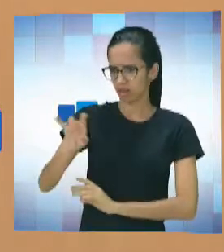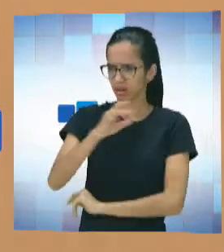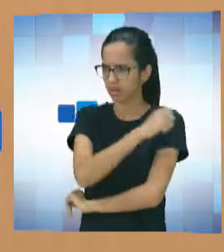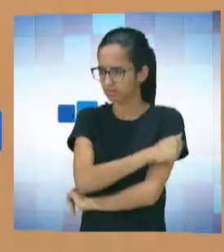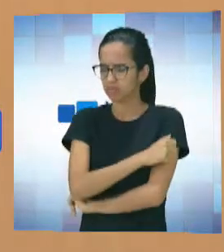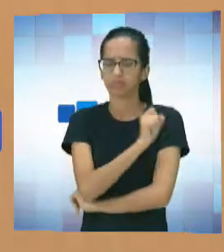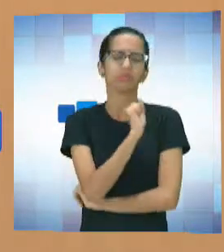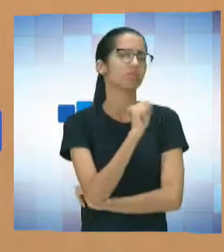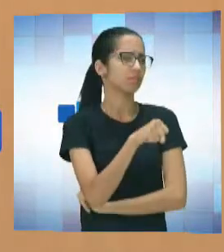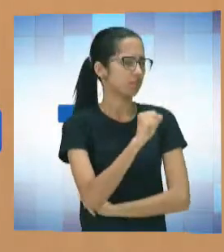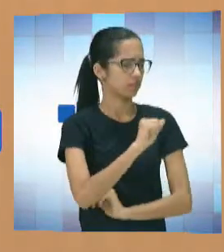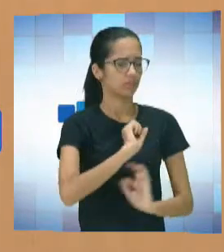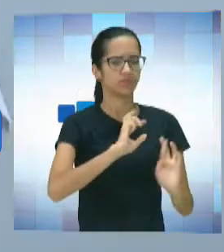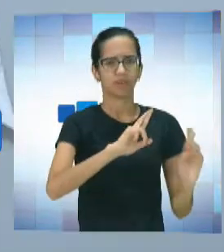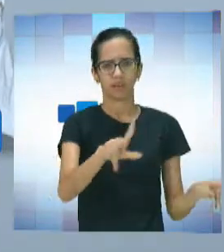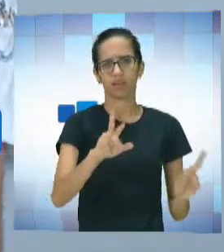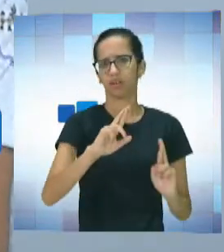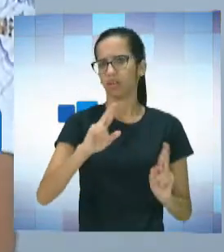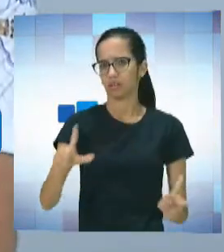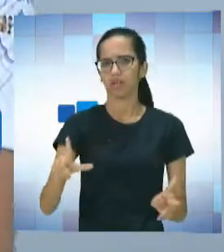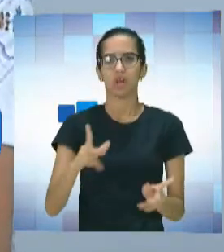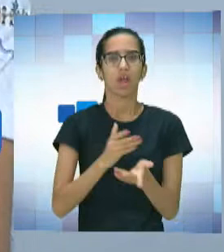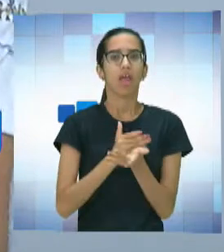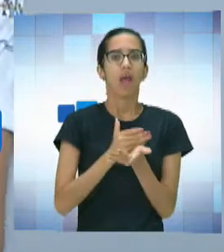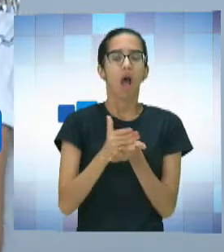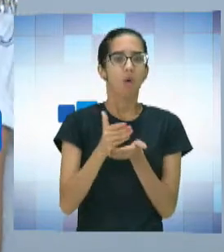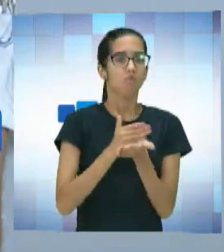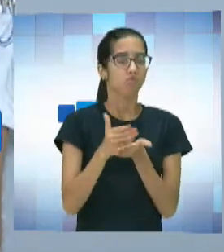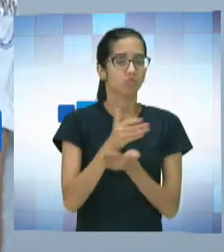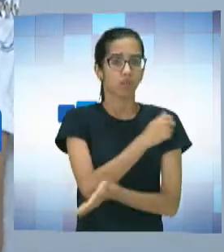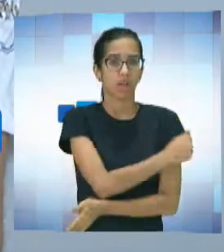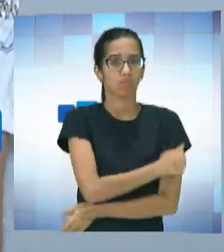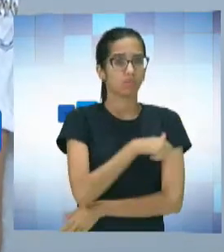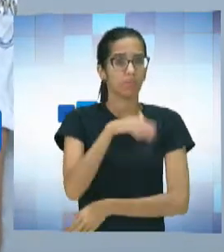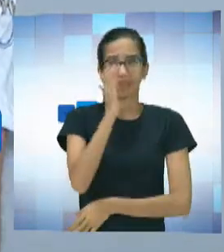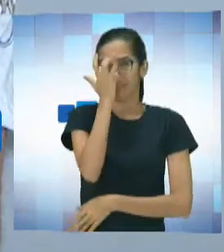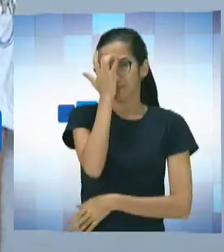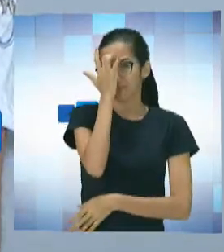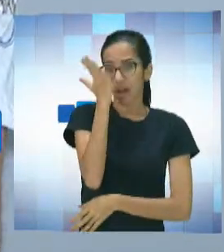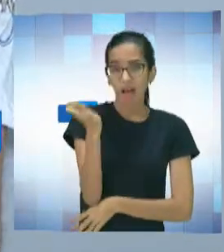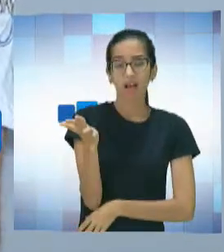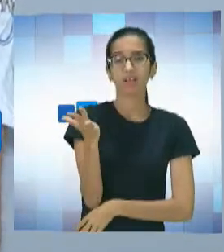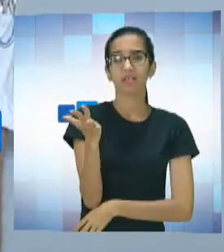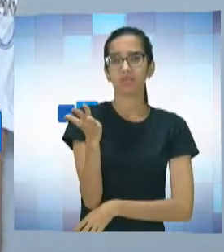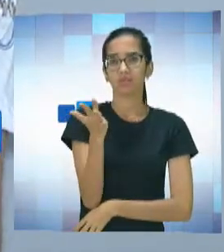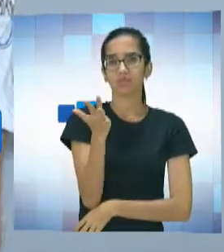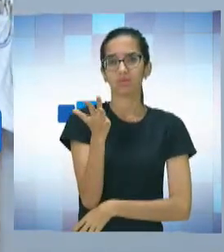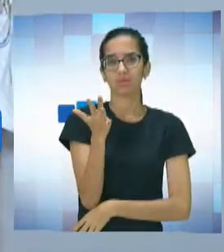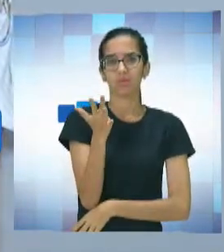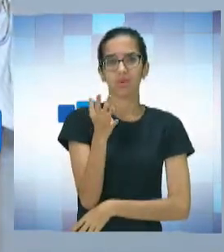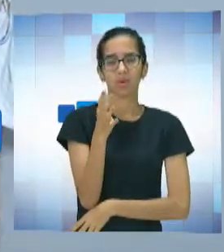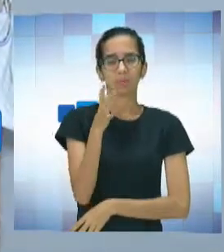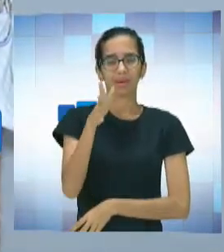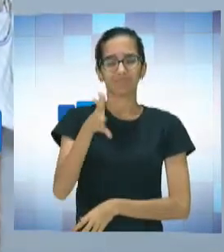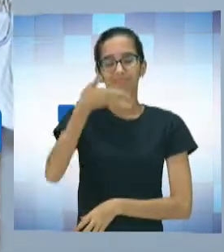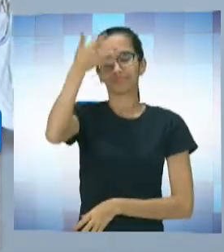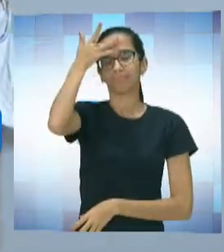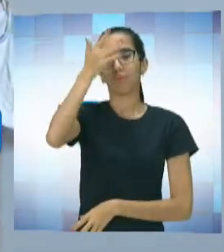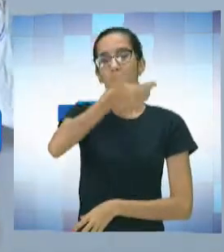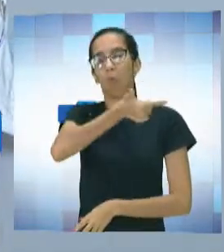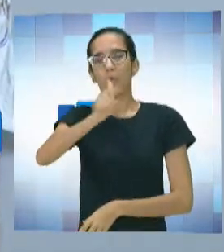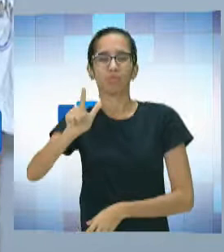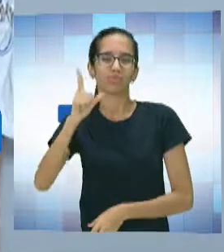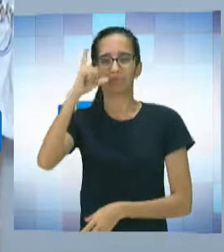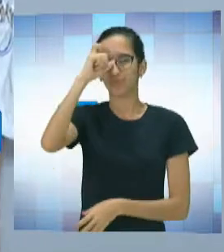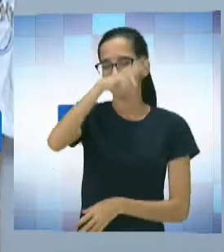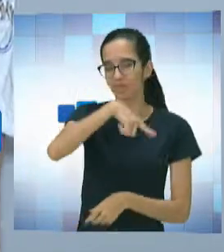sim, vai, com certeza. Tem alunos que têm uma facilidade para pegar, já tem outros que não. Então, você tem que... Se